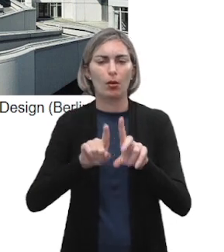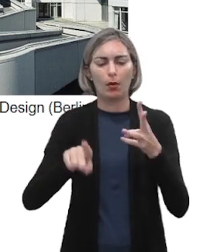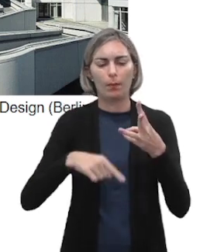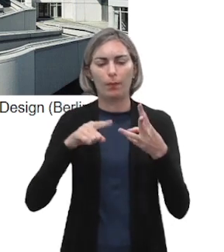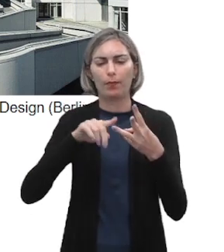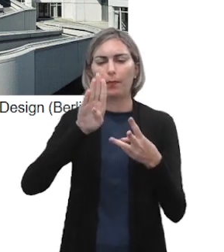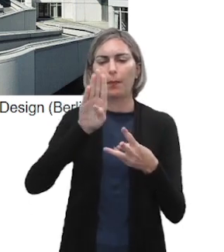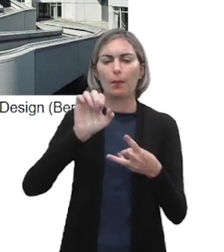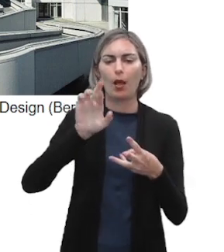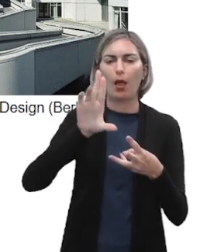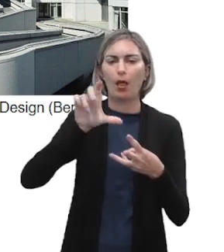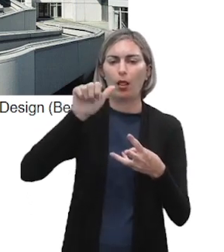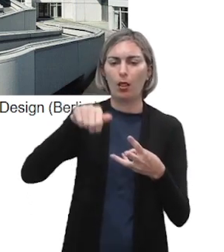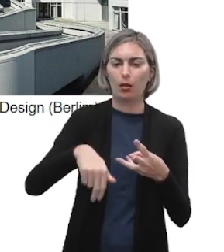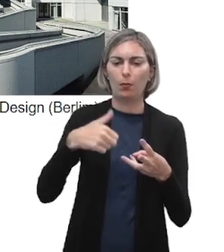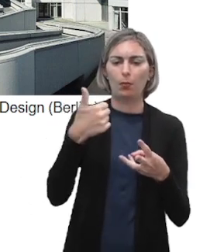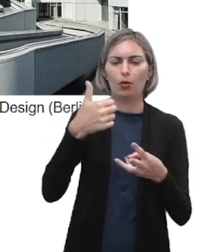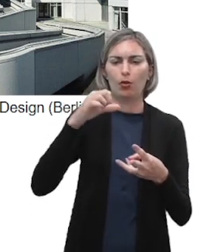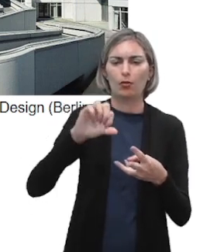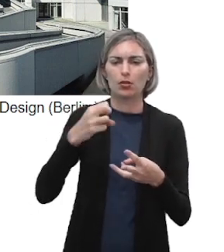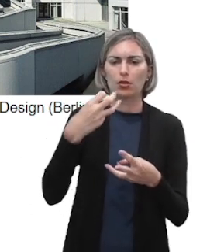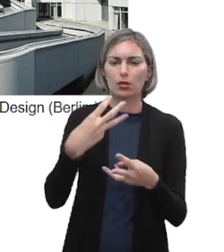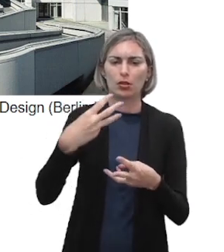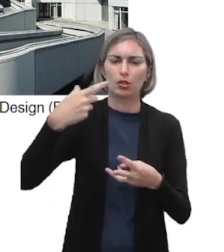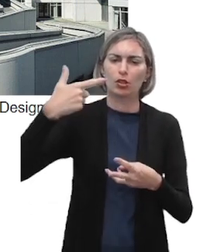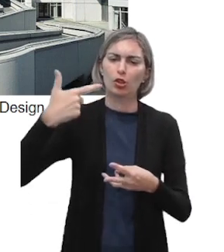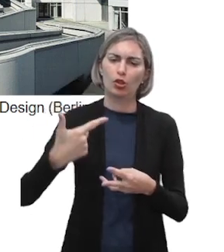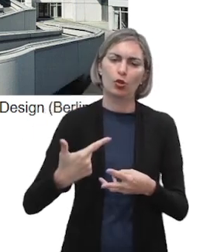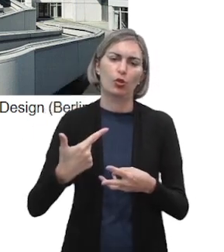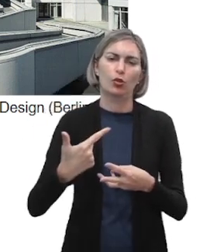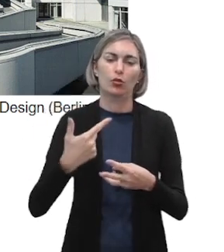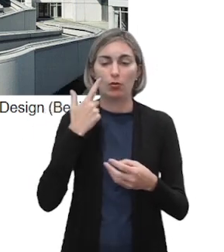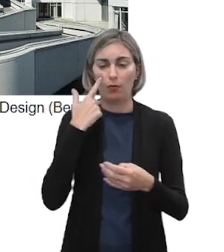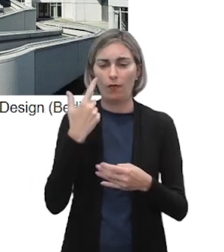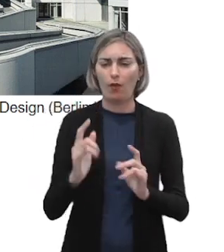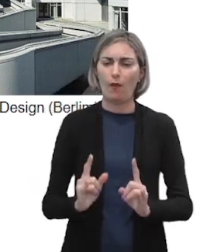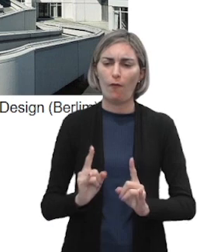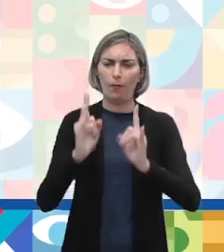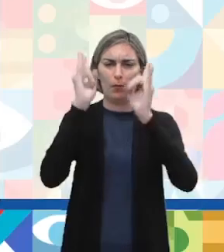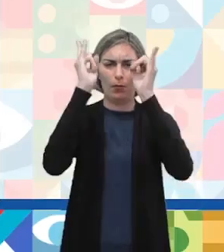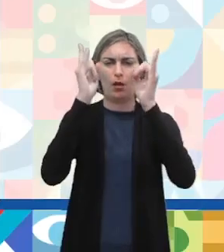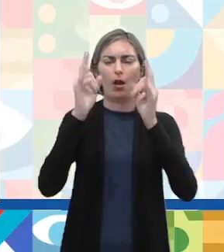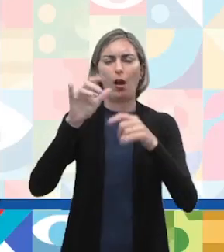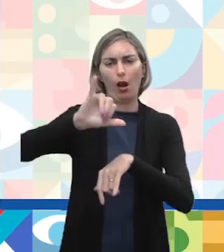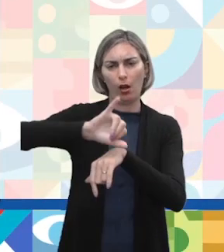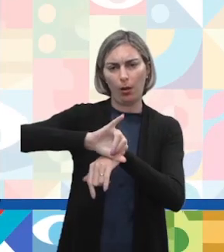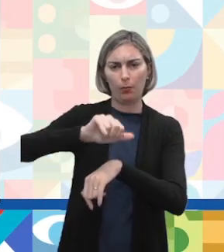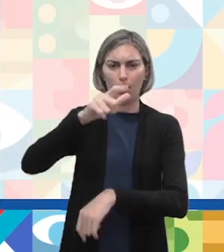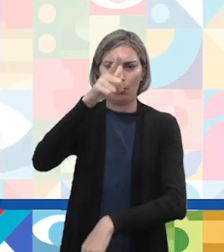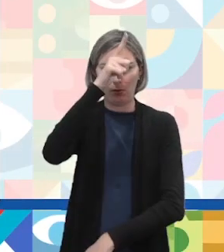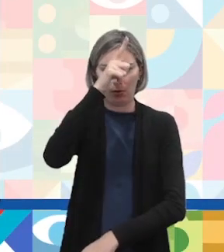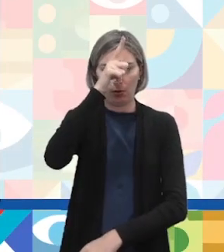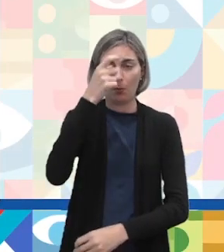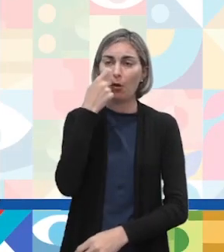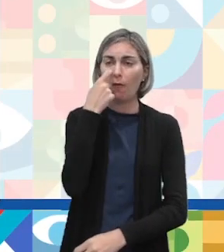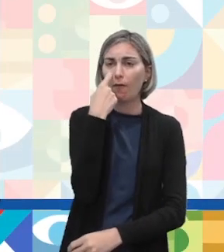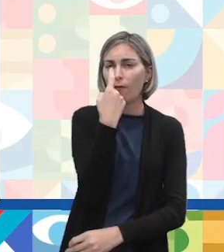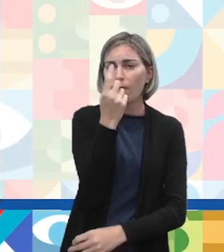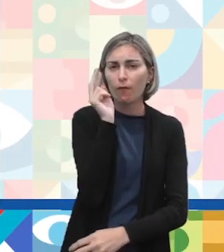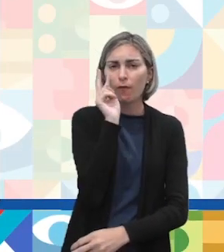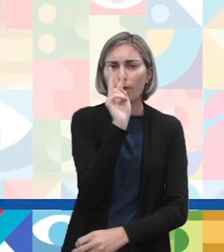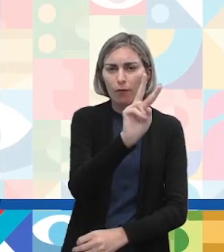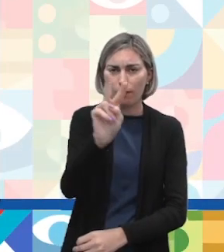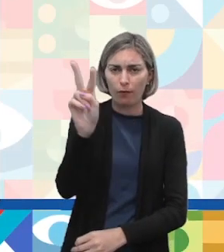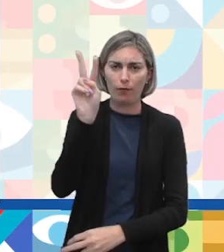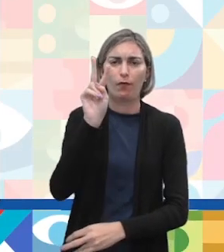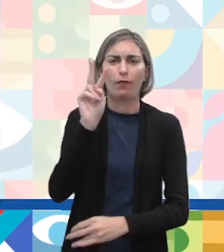1932. Onde vocês podem ver aí a fachada do prédio. Se você for a capital da Alemanha, você vai poder ver a